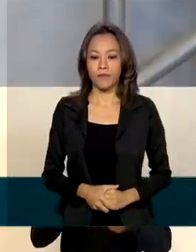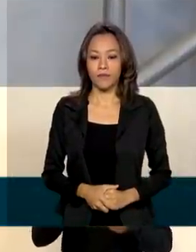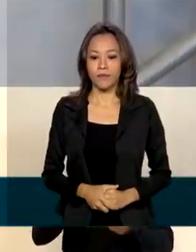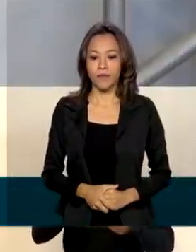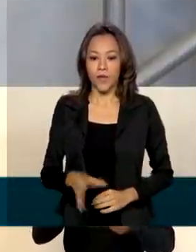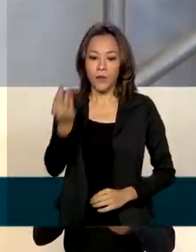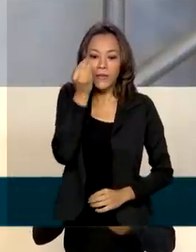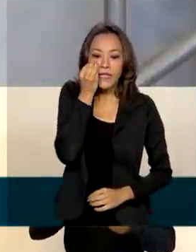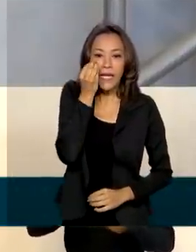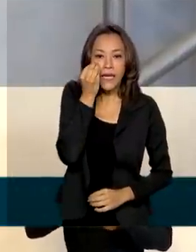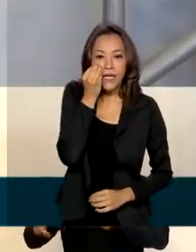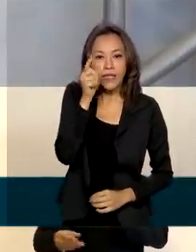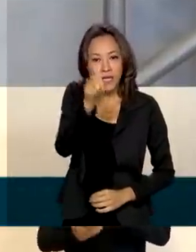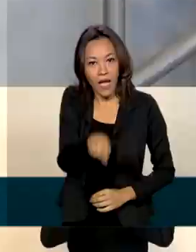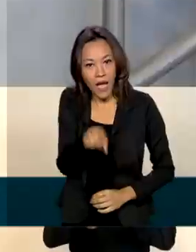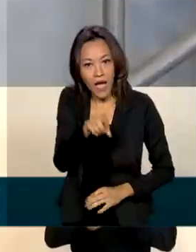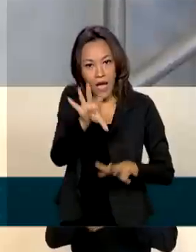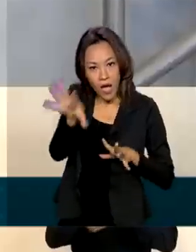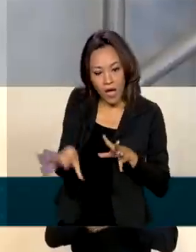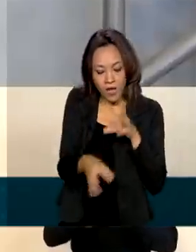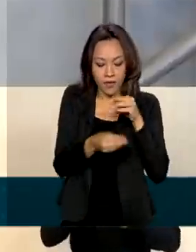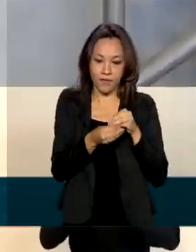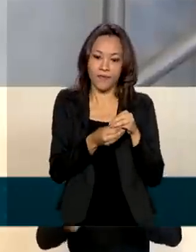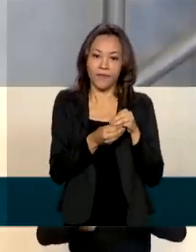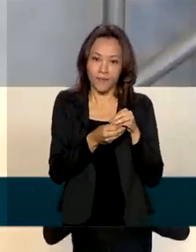ele é complemento do diagnóstico.